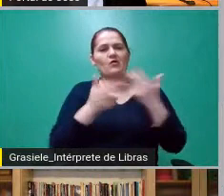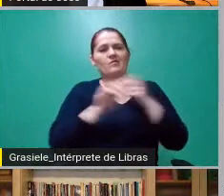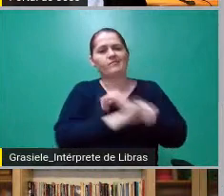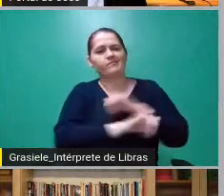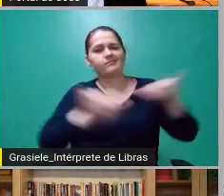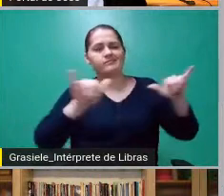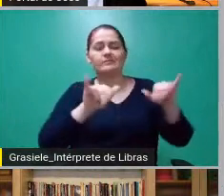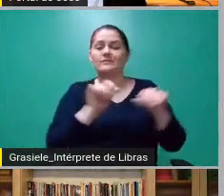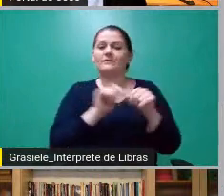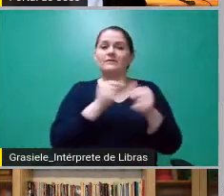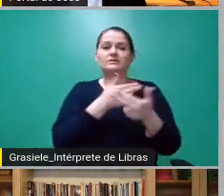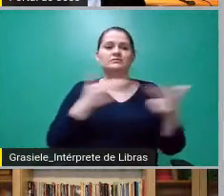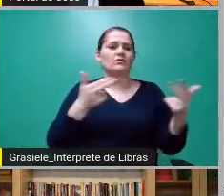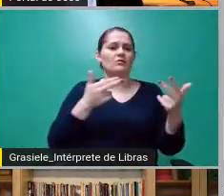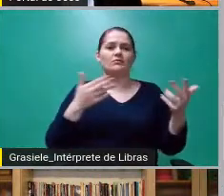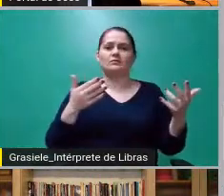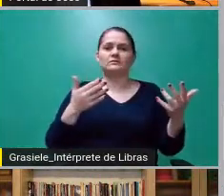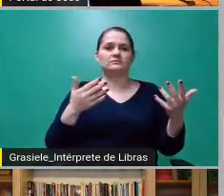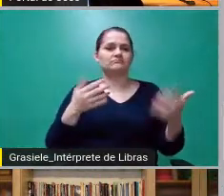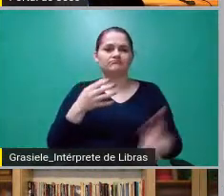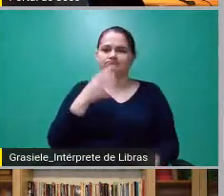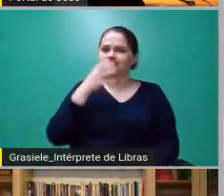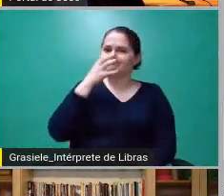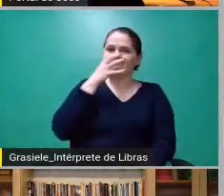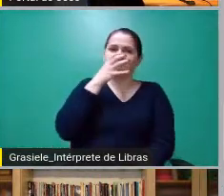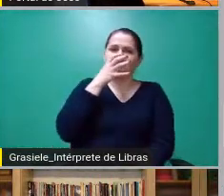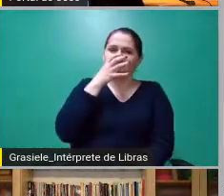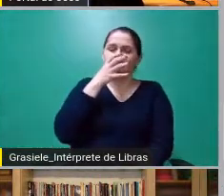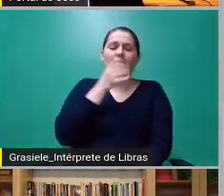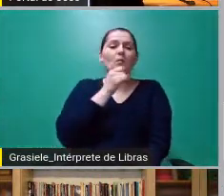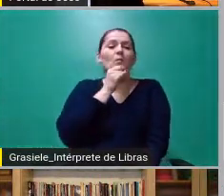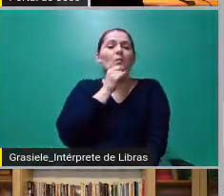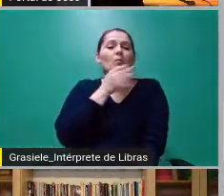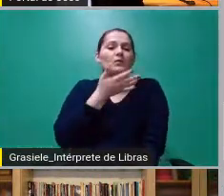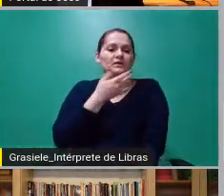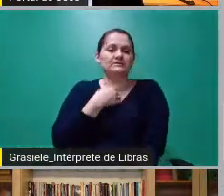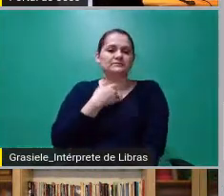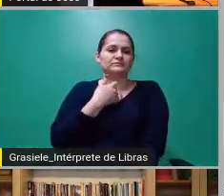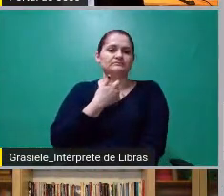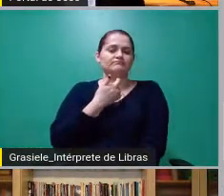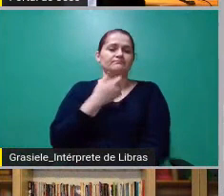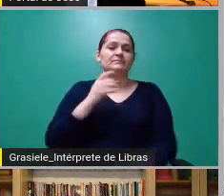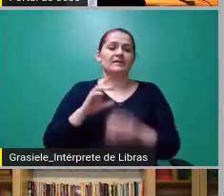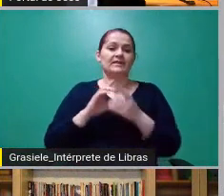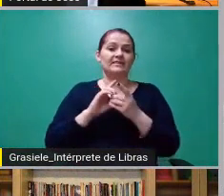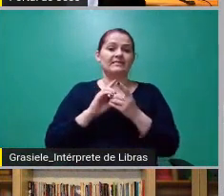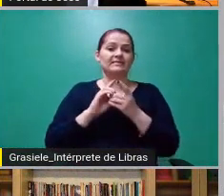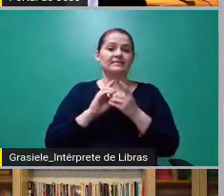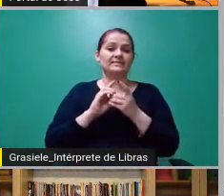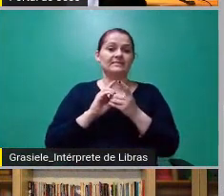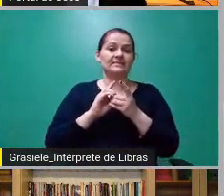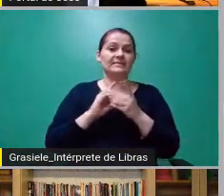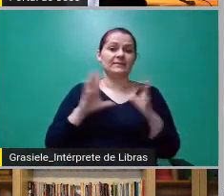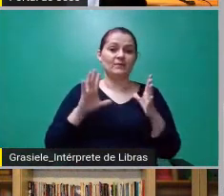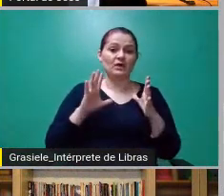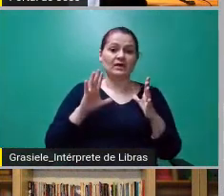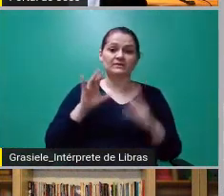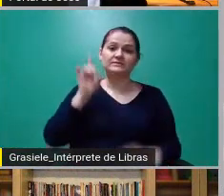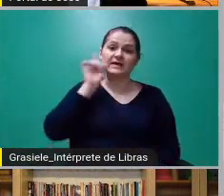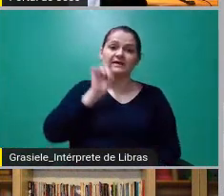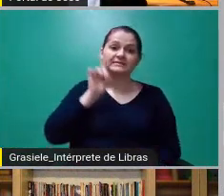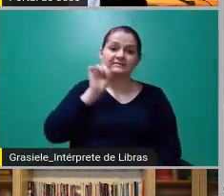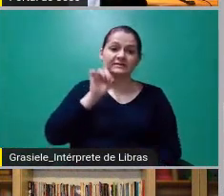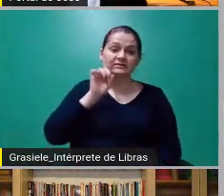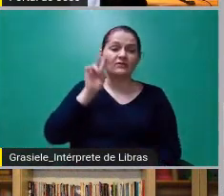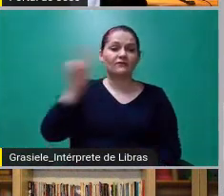incríveis, assim como, por exemplo, levar a uma sinuca de bico à democracia americana. Quem viu os Estados Unidos